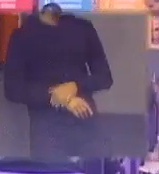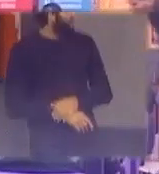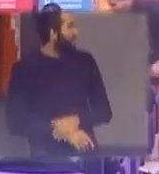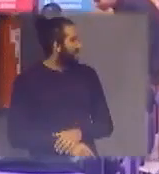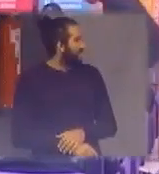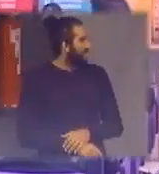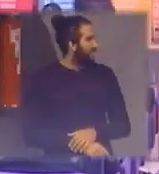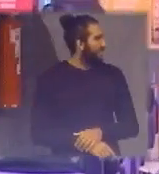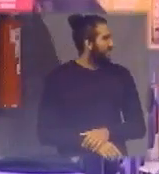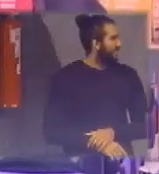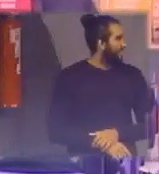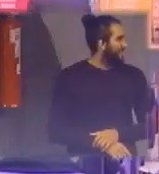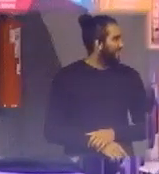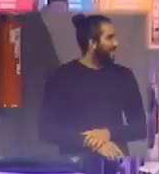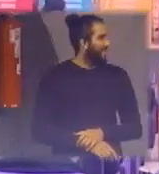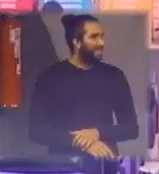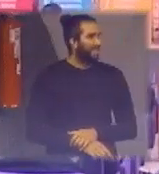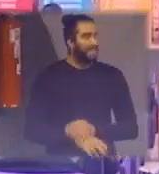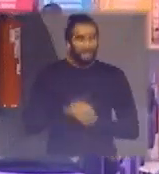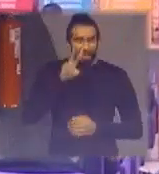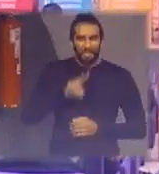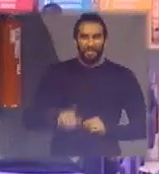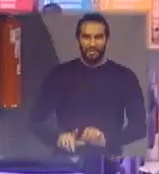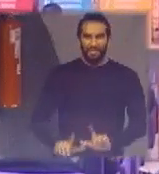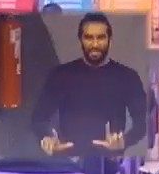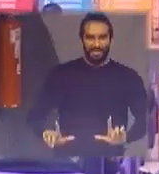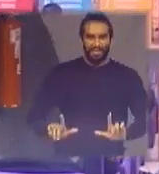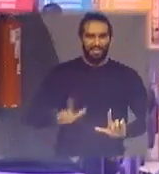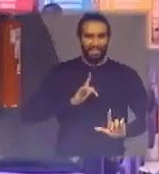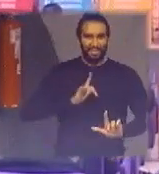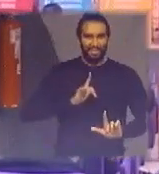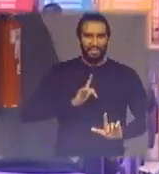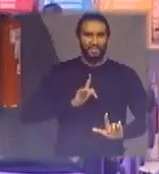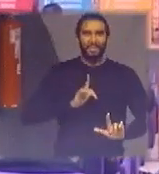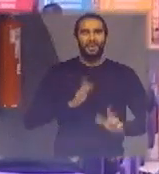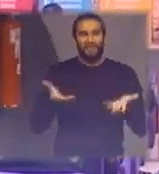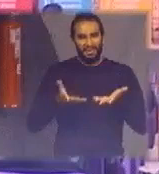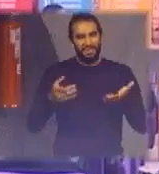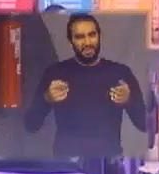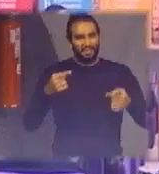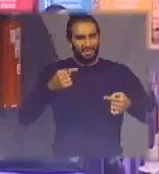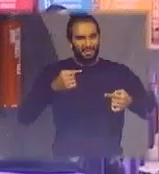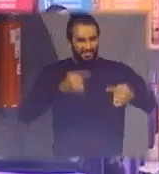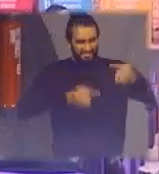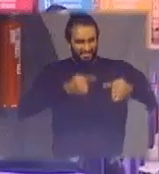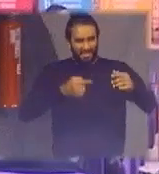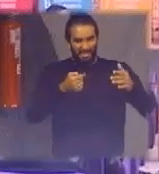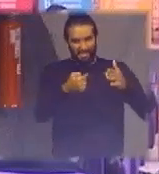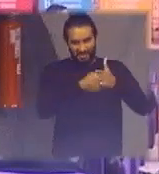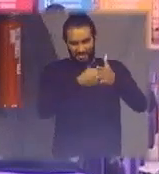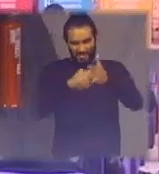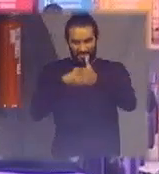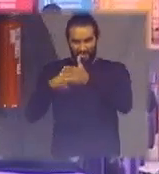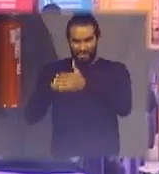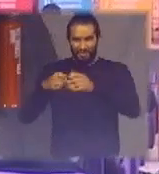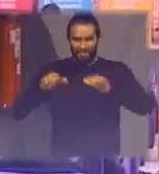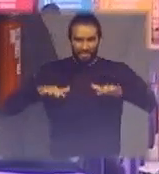eu estou vendo aqui está aqui então vamos partir para as perguntas então o público está ansioso a participar aqui